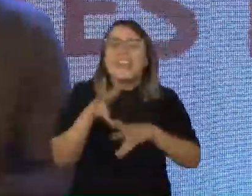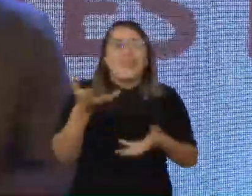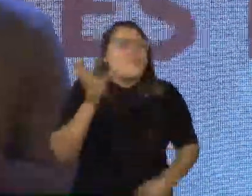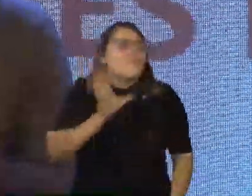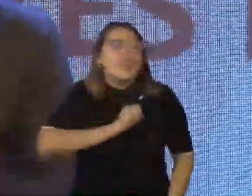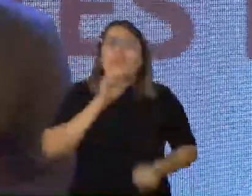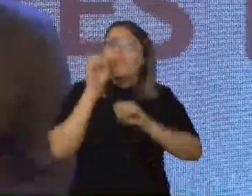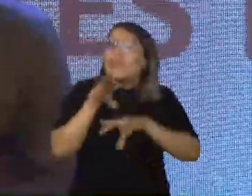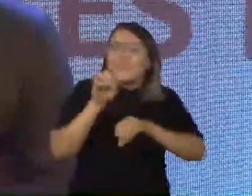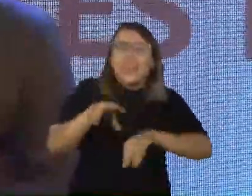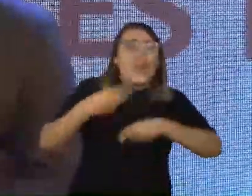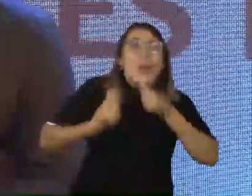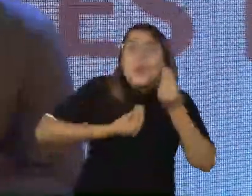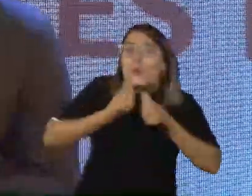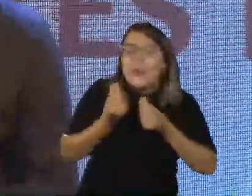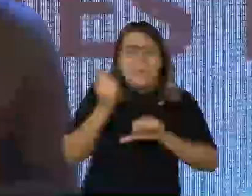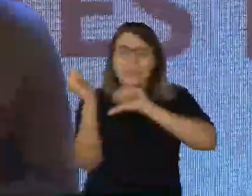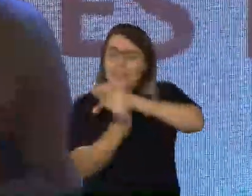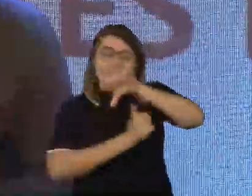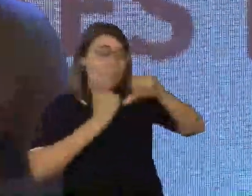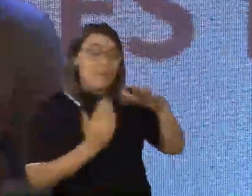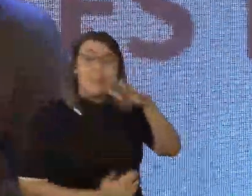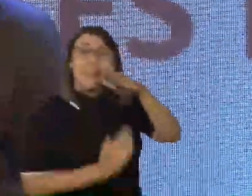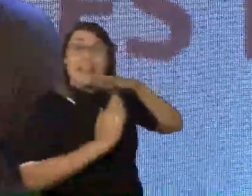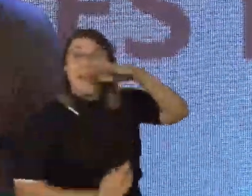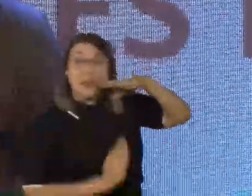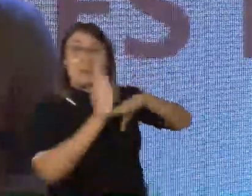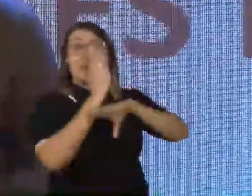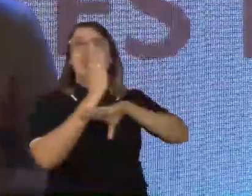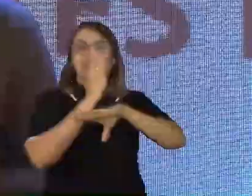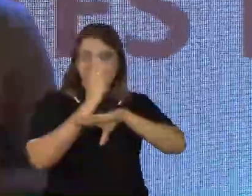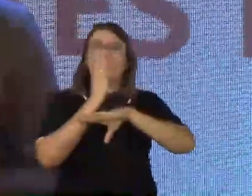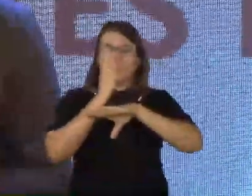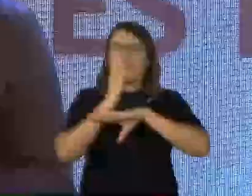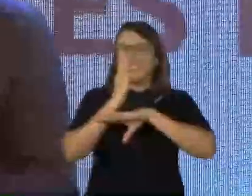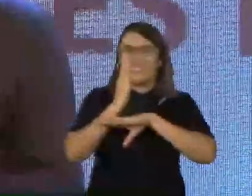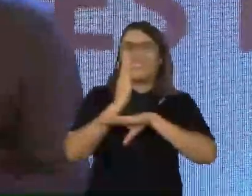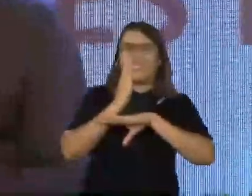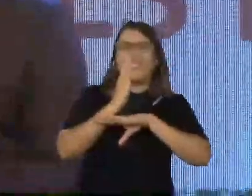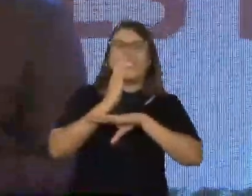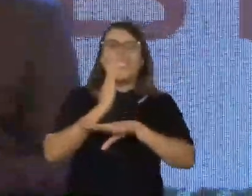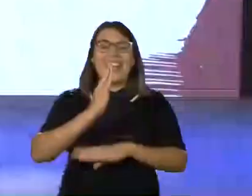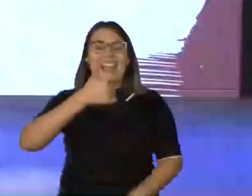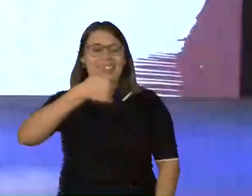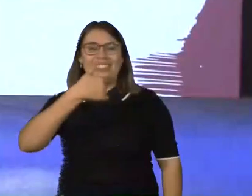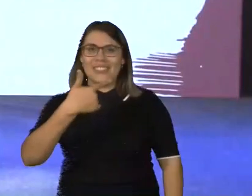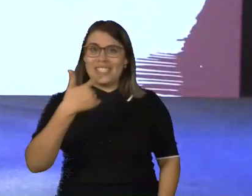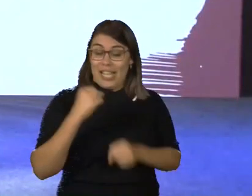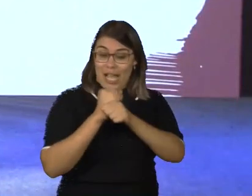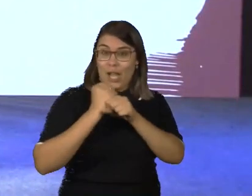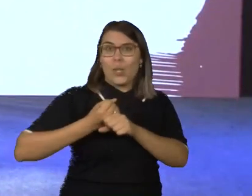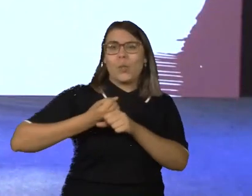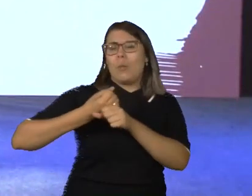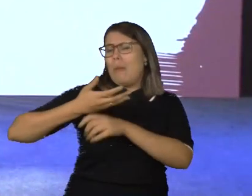Como é possível transformar limites em autonomia? Eu quero dizer para vocês que há 12 anos atrás eu mudei